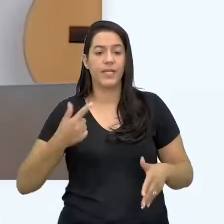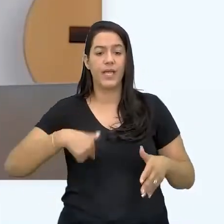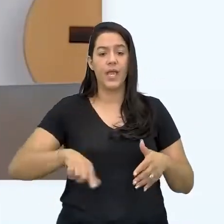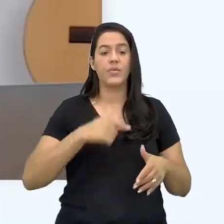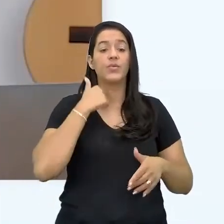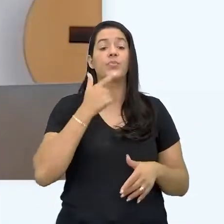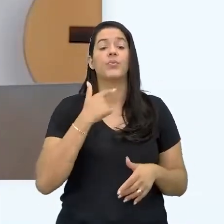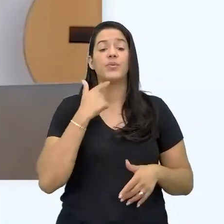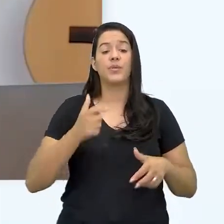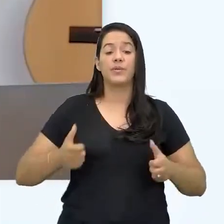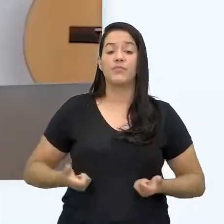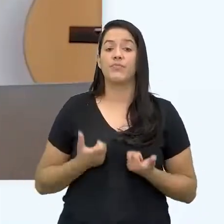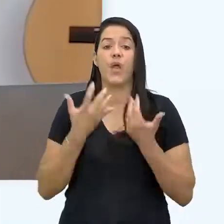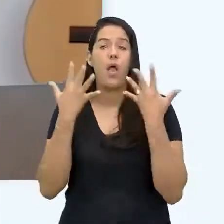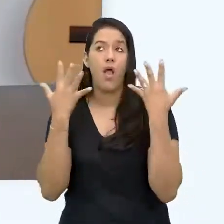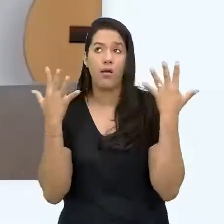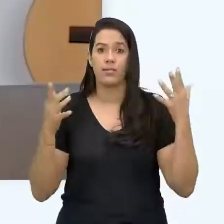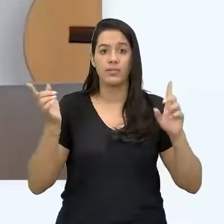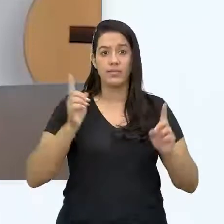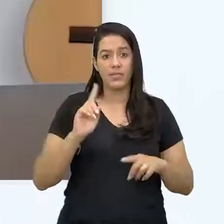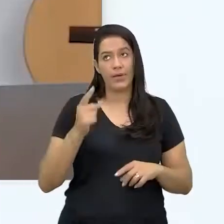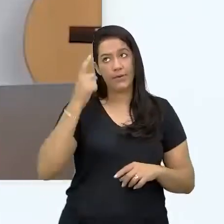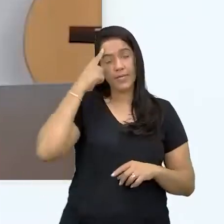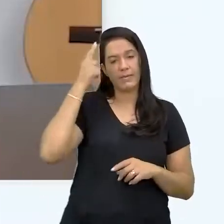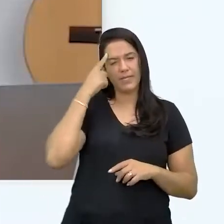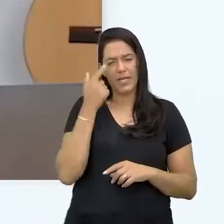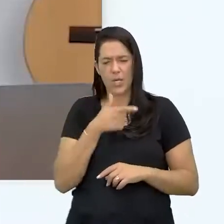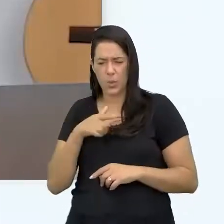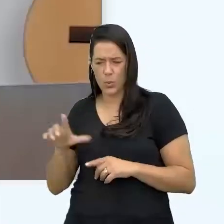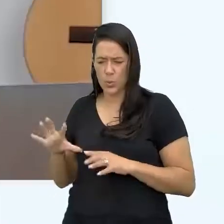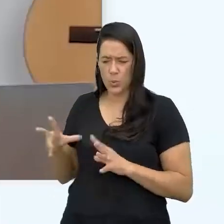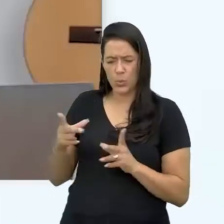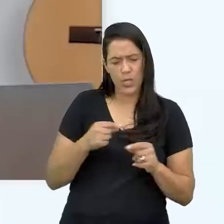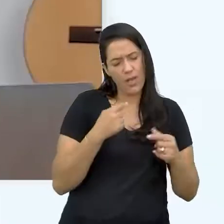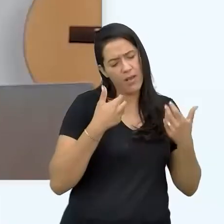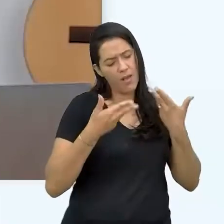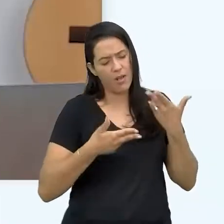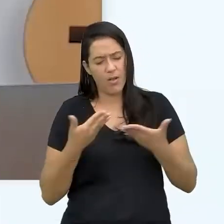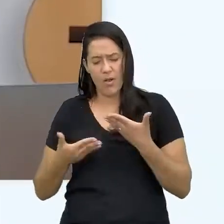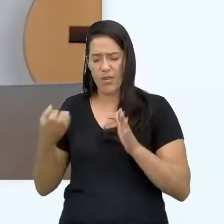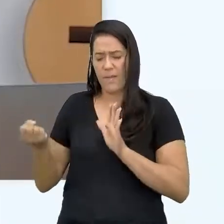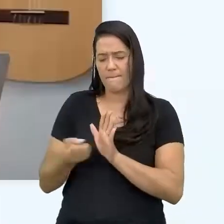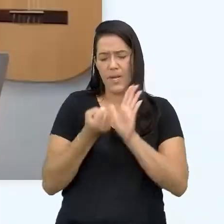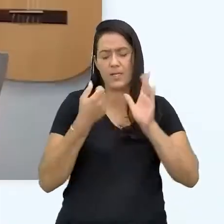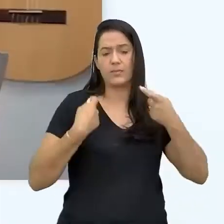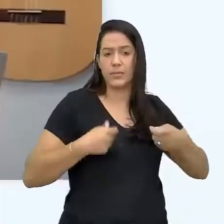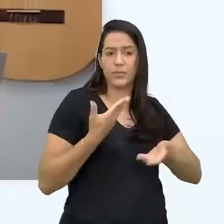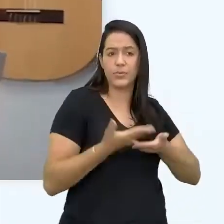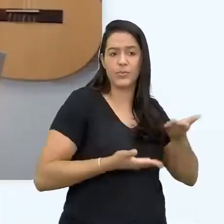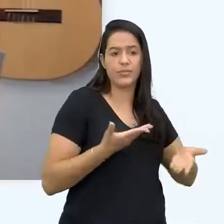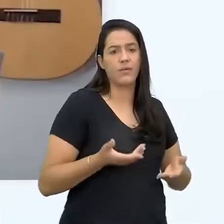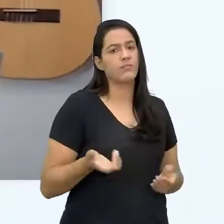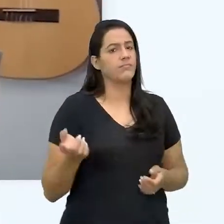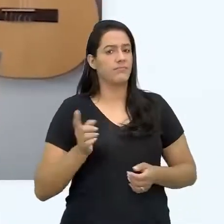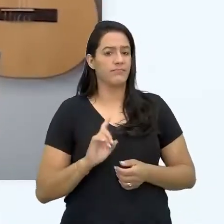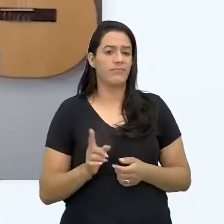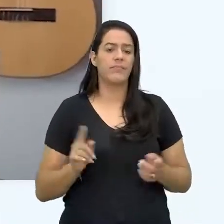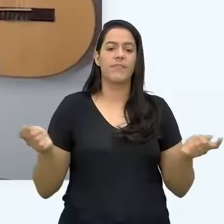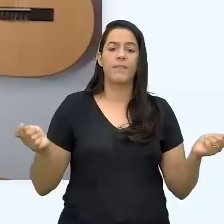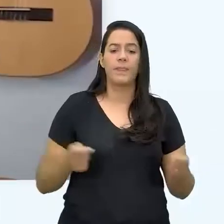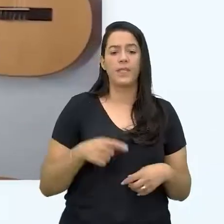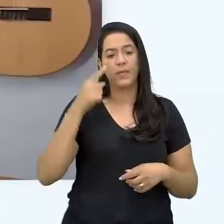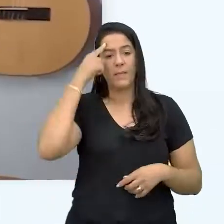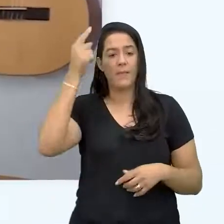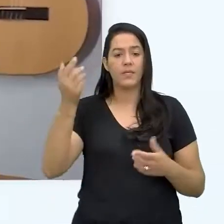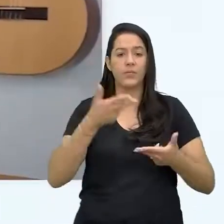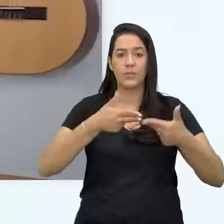poder ser espontânea. vou ter que, de repente, pensar em absolutamente tudo que eu tô fazendo, porque agora eu tenho uma marca pra zelar. Gente, é claro, quando você pensa, por exemplo, em